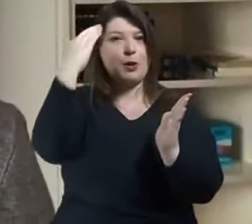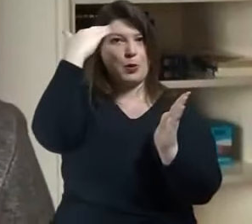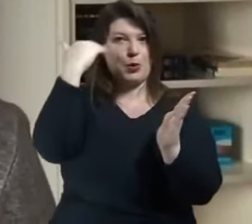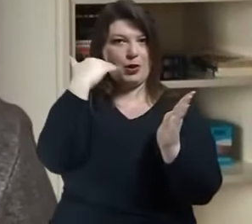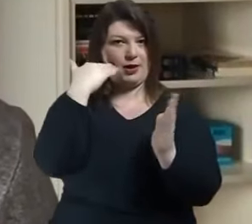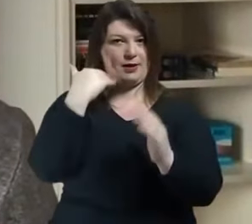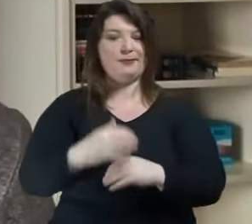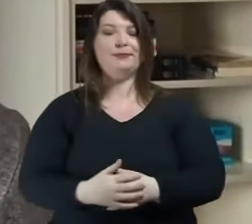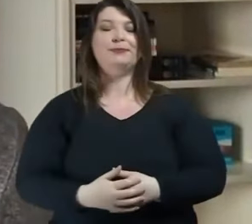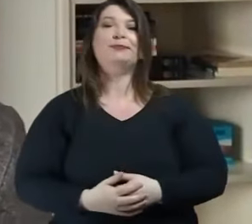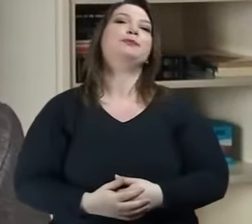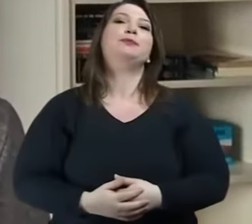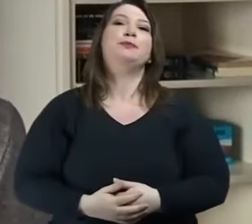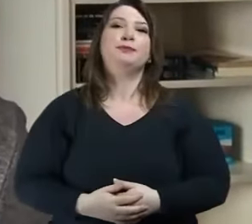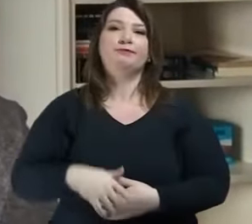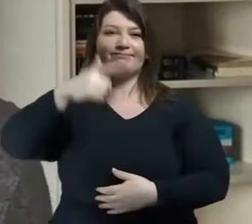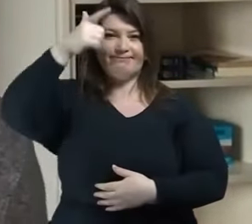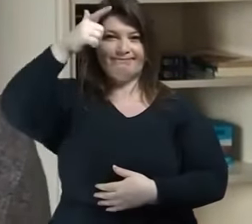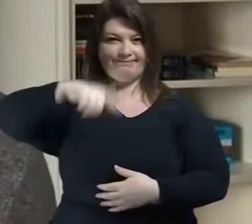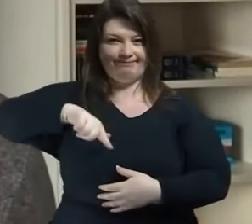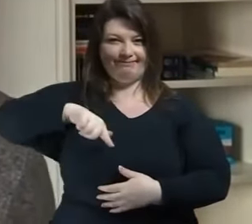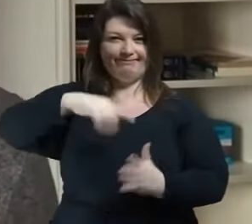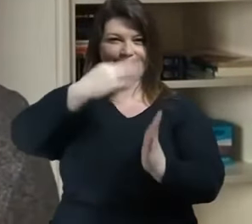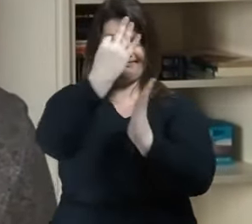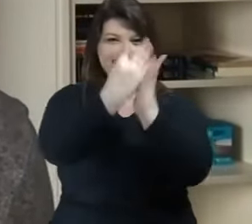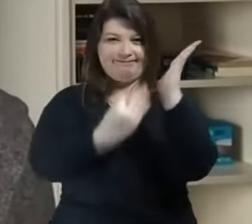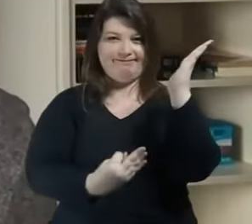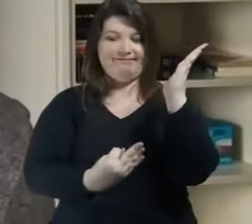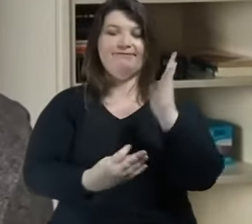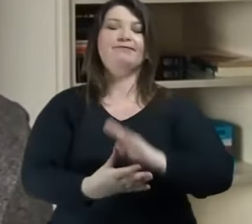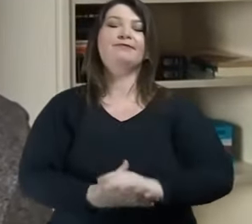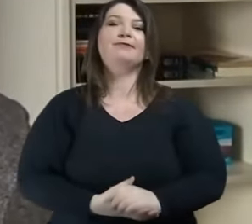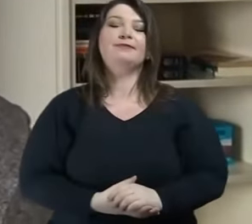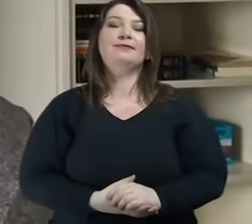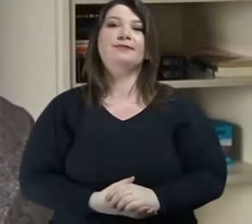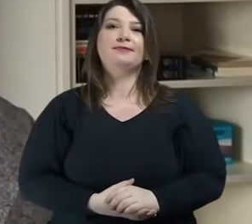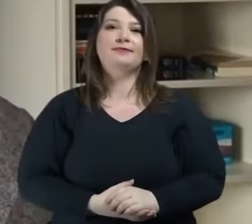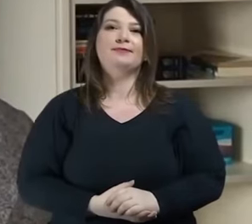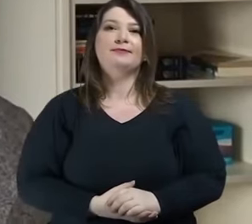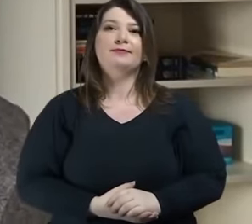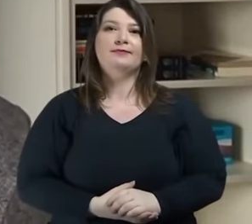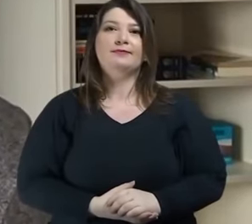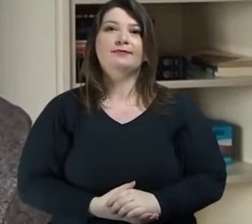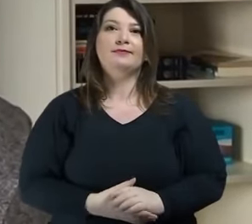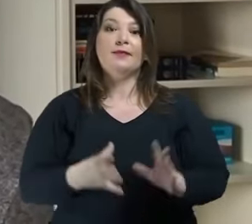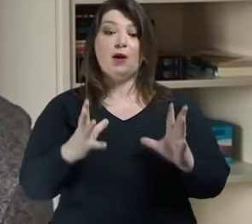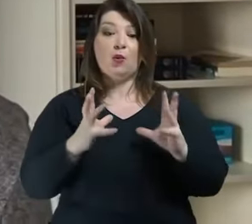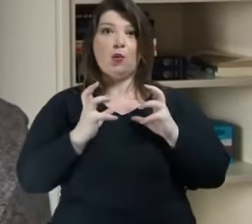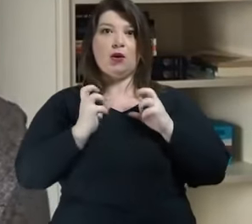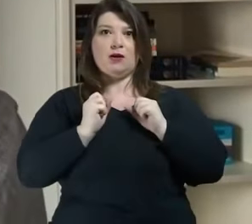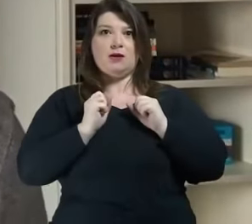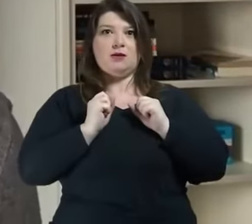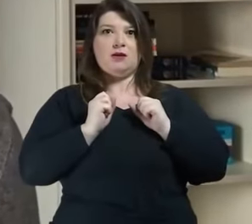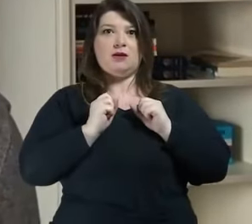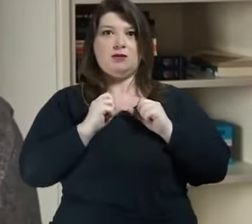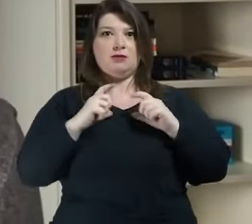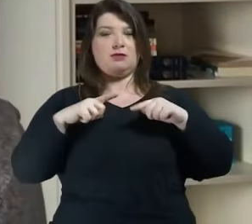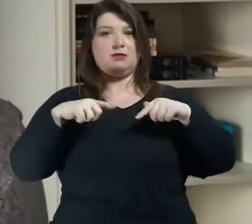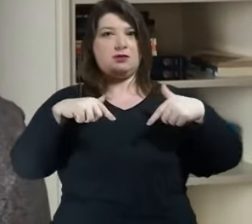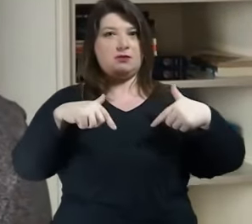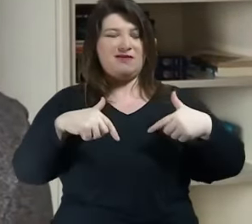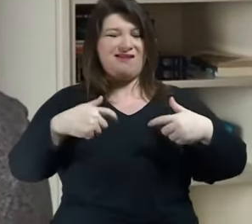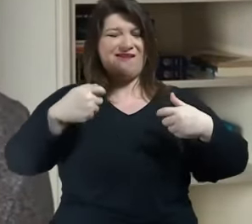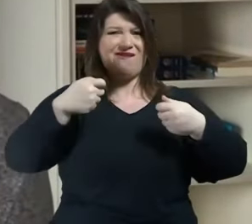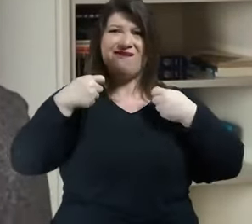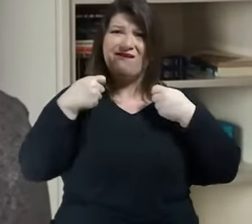mais um texto de Han a coação de desempenho força-o a produzir cada vez mais